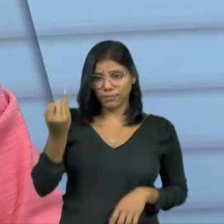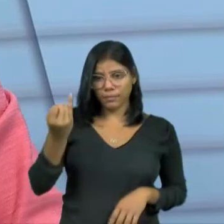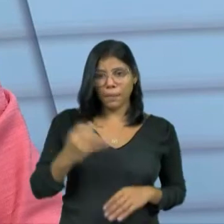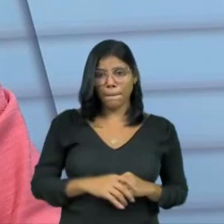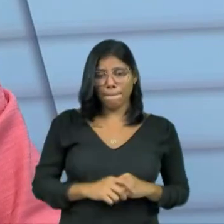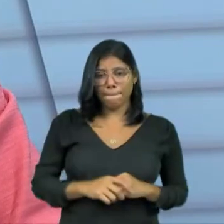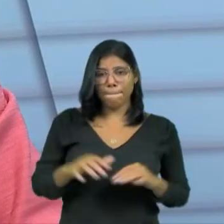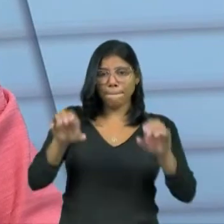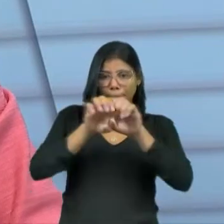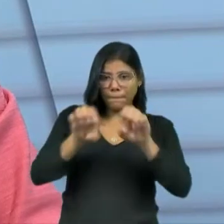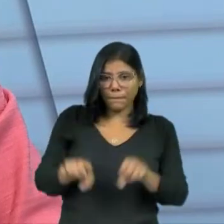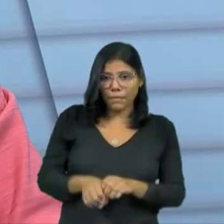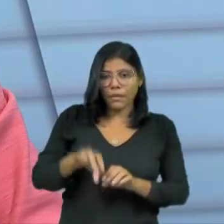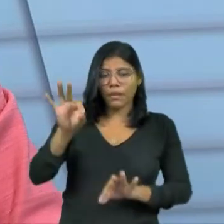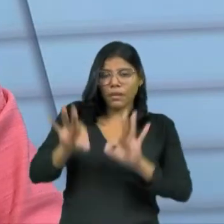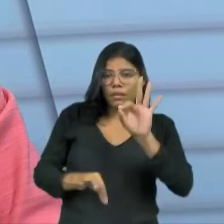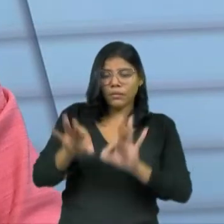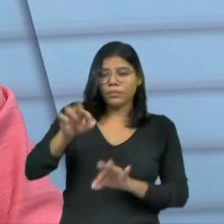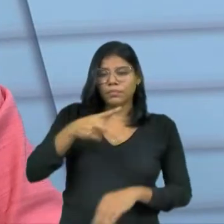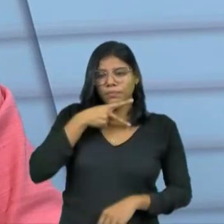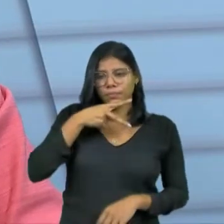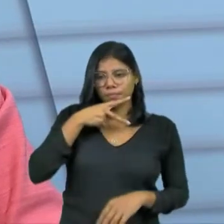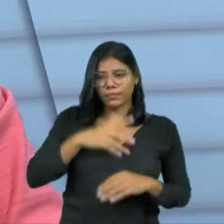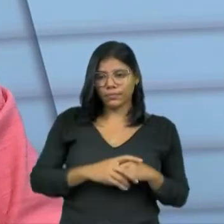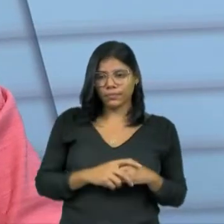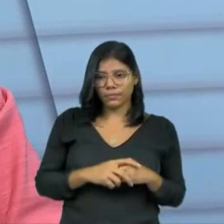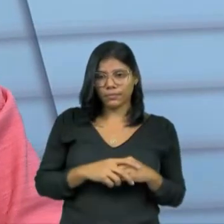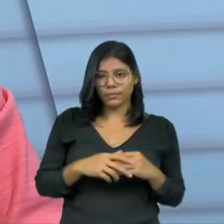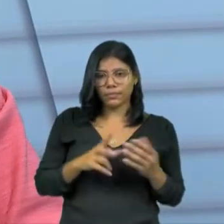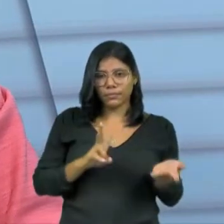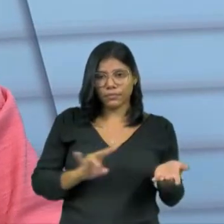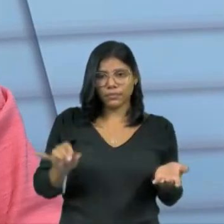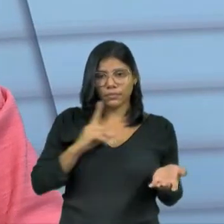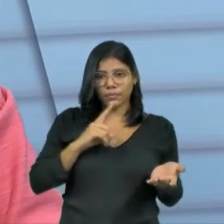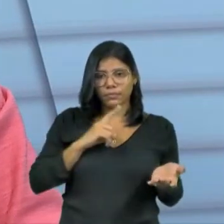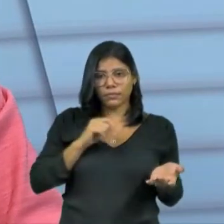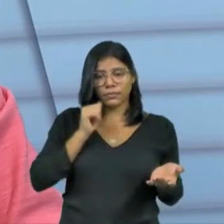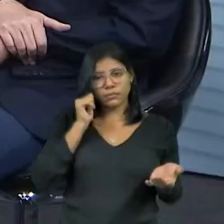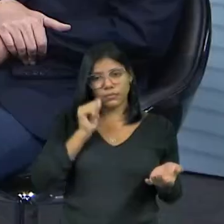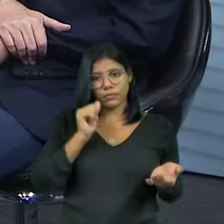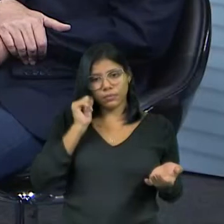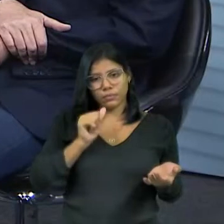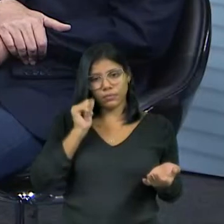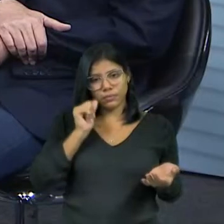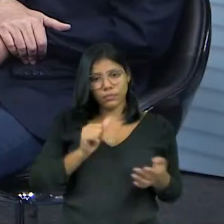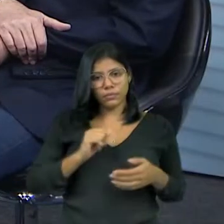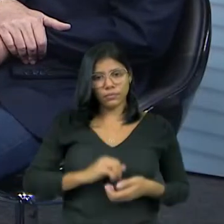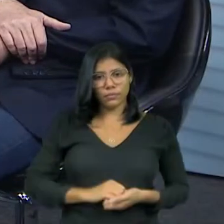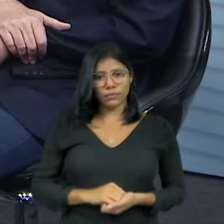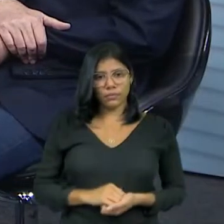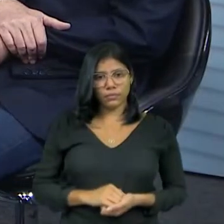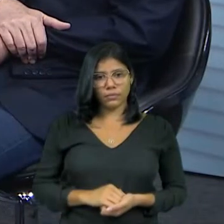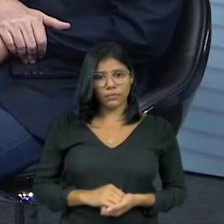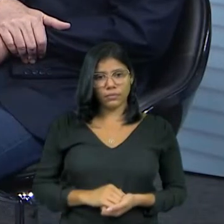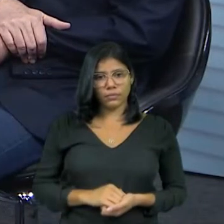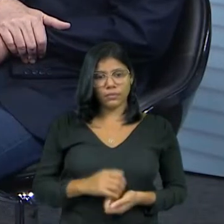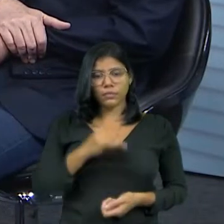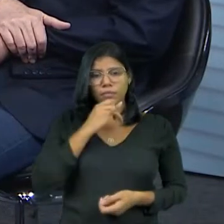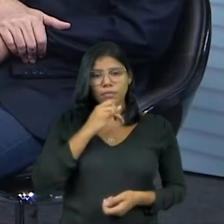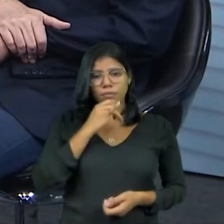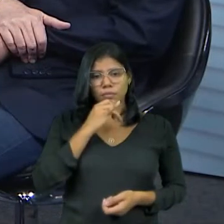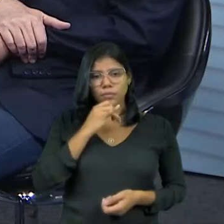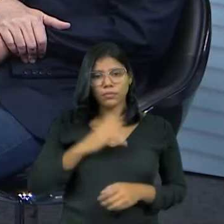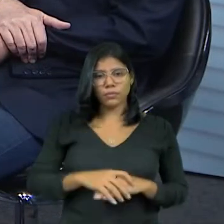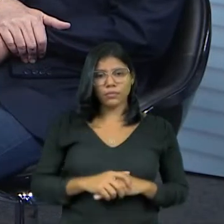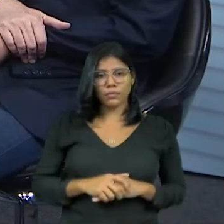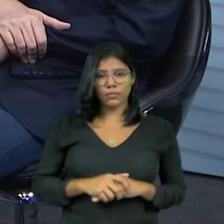organização dos partidos. Porque somente assim é que nós vamos ter mulheres engajadas para se candidatarem. Então, uma candidata que ela chegue, um partido é